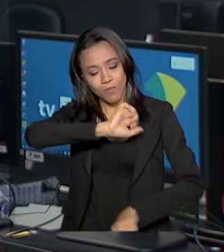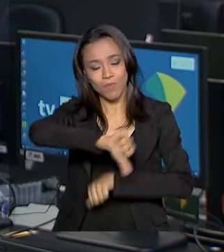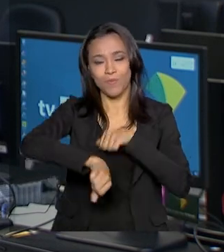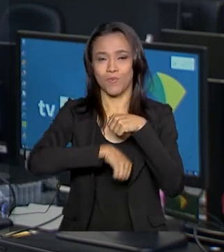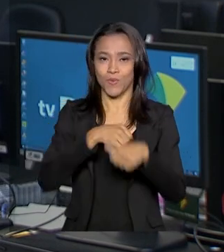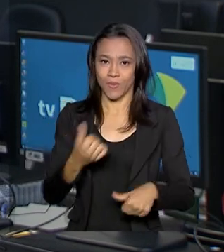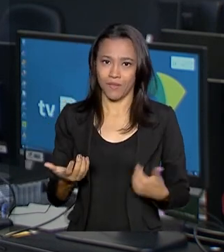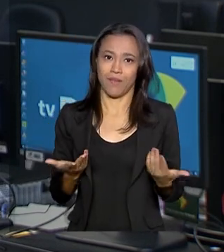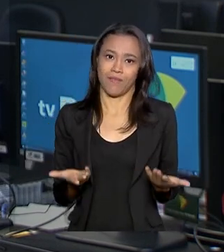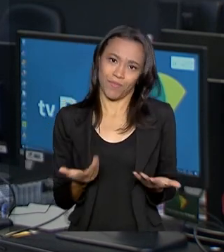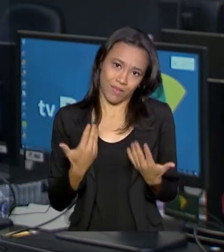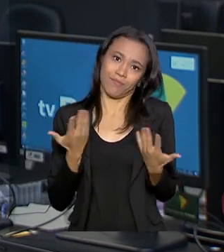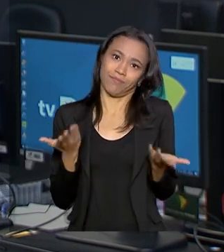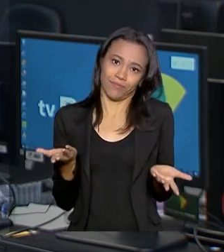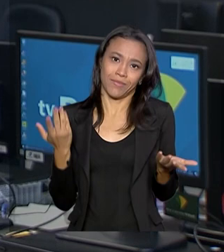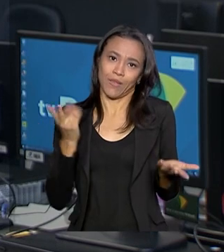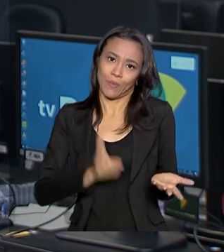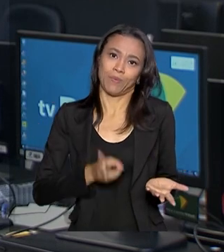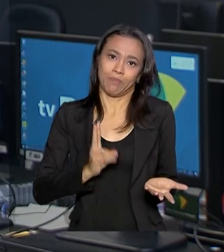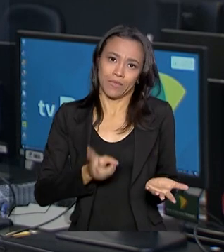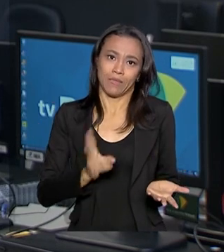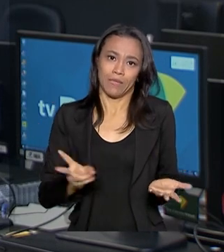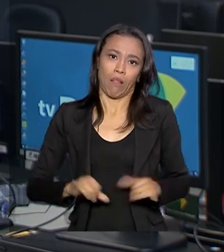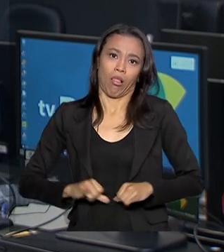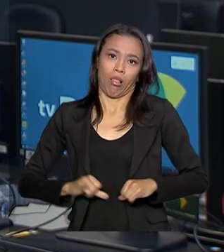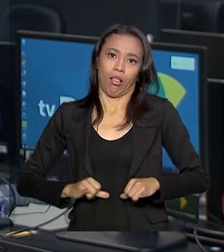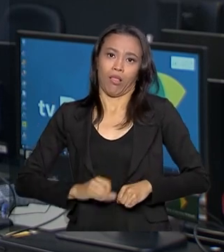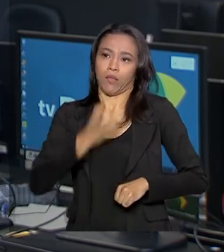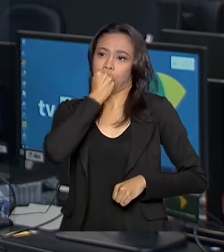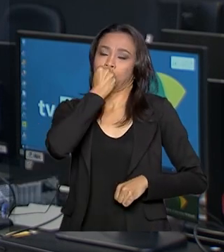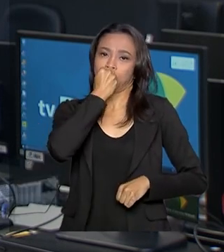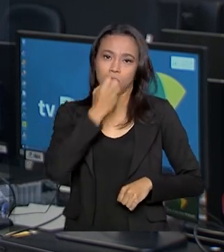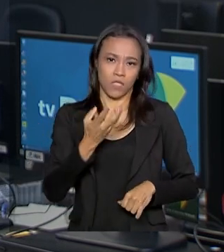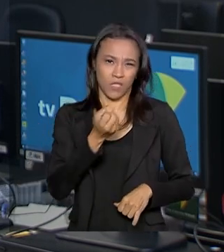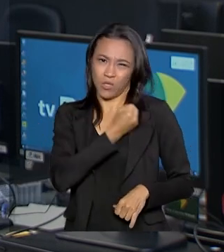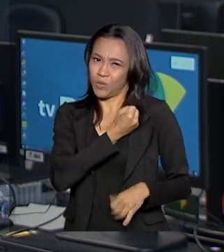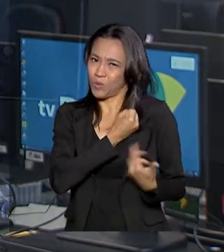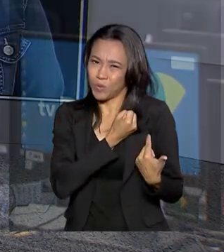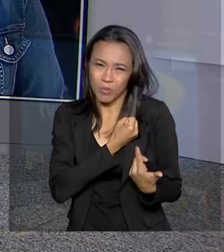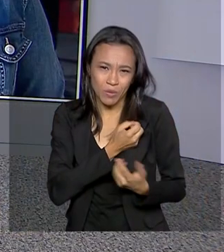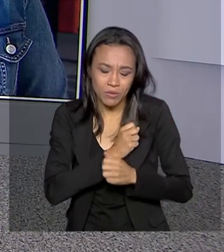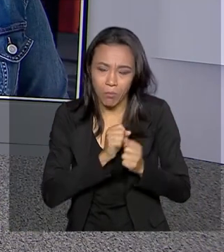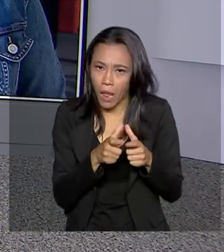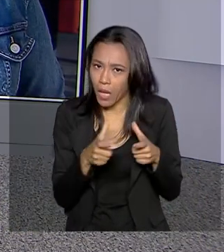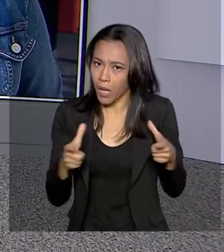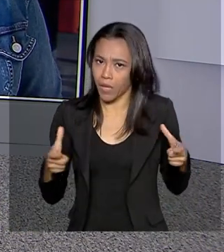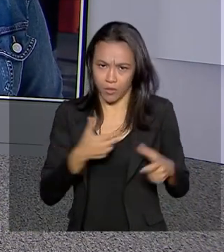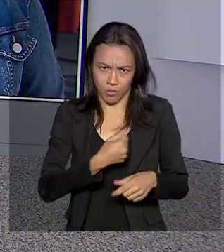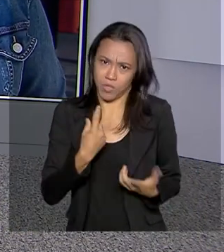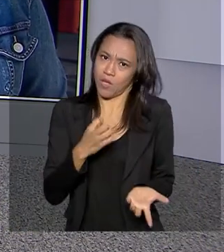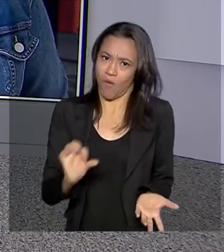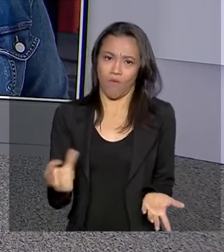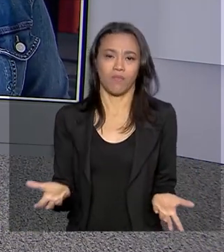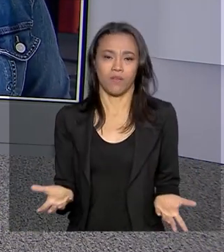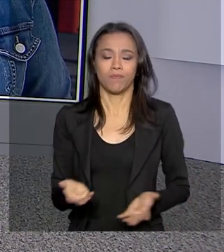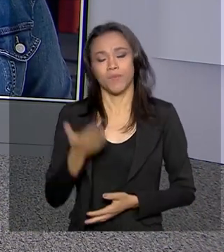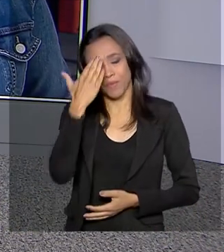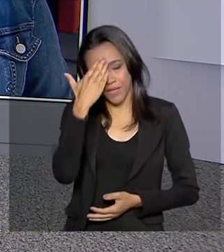terrível quadro, porque não dá, né, Renata, para a gente conviver com esses números em pleno 2019. Verdade, Ricardo. Muito obrigada pelas suas informações.